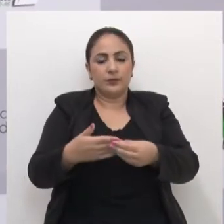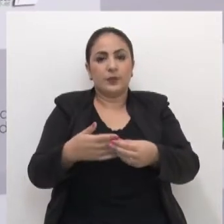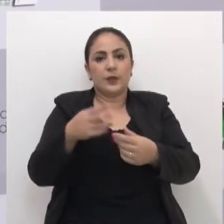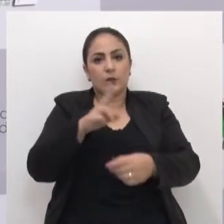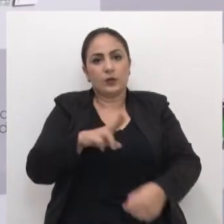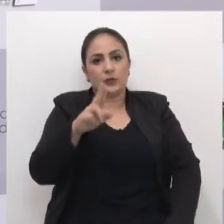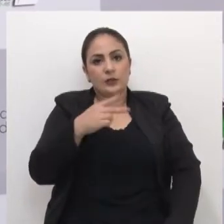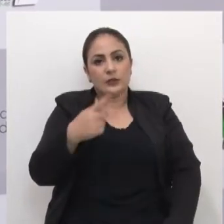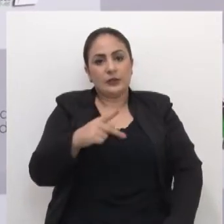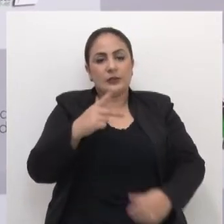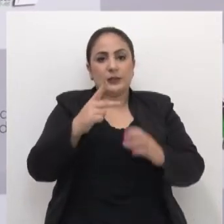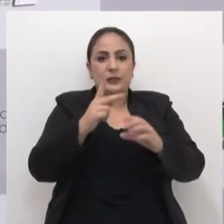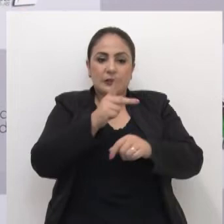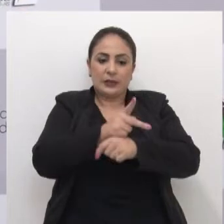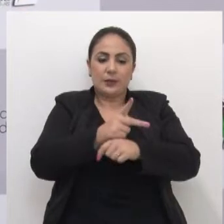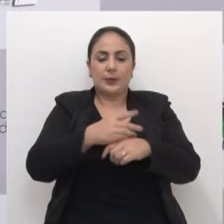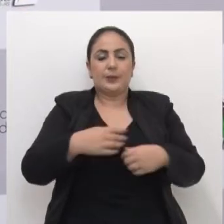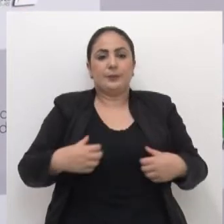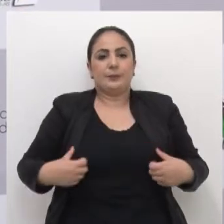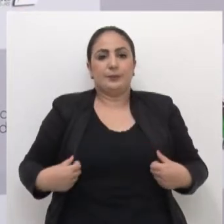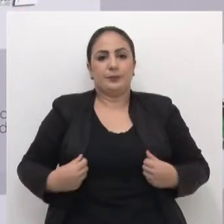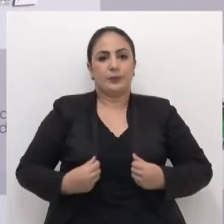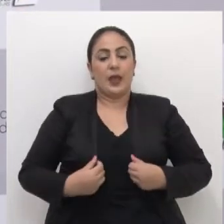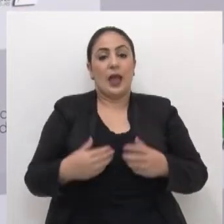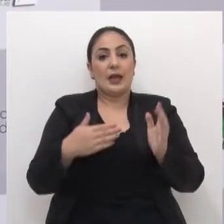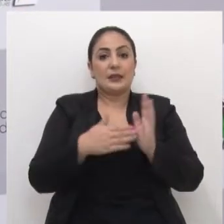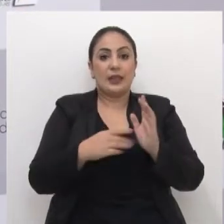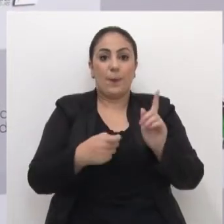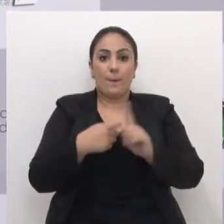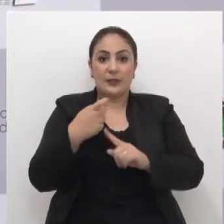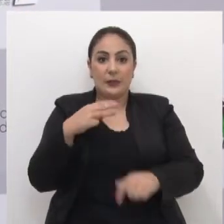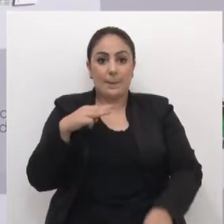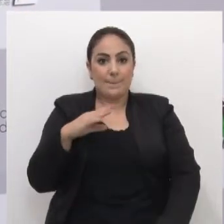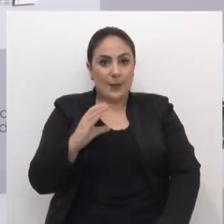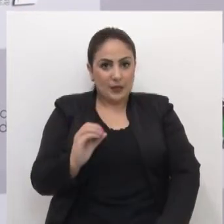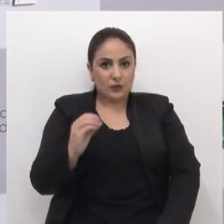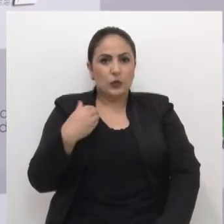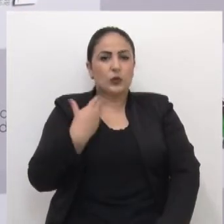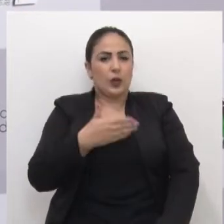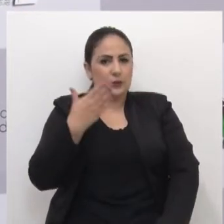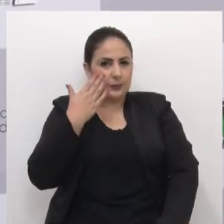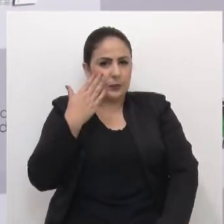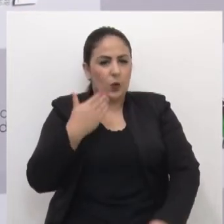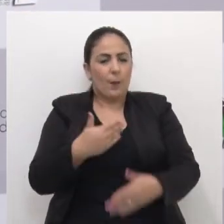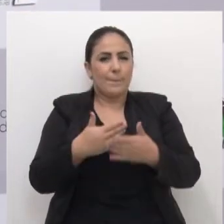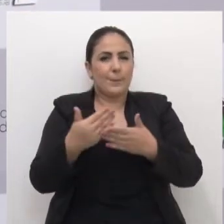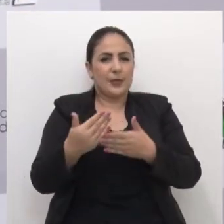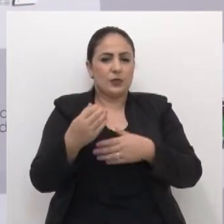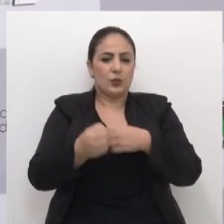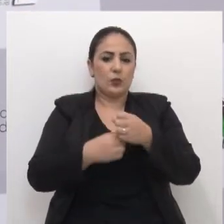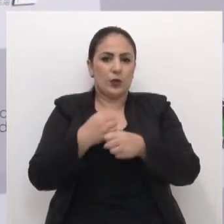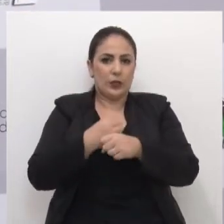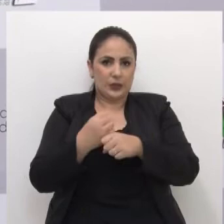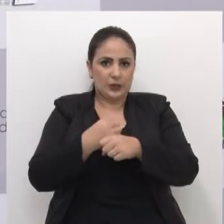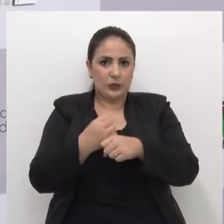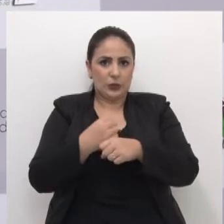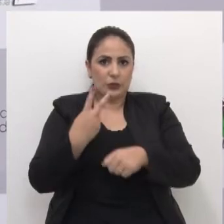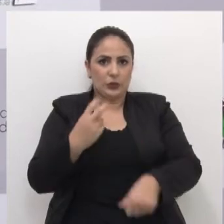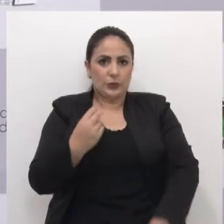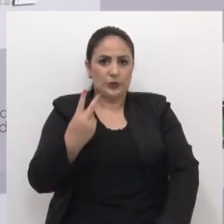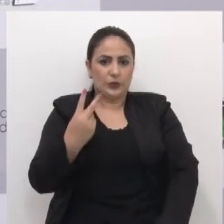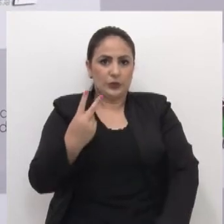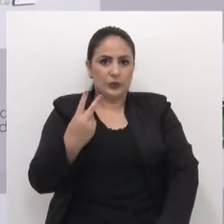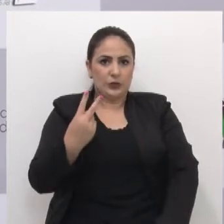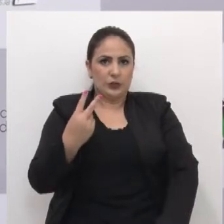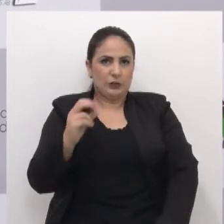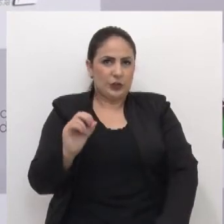da utilização dessas câmeras. Até o mês de março, quando nós estaremos ali no reinício do ano letivo, no ano de